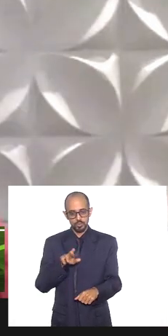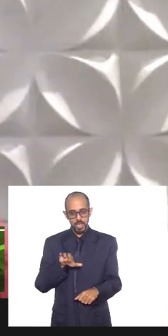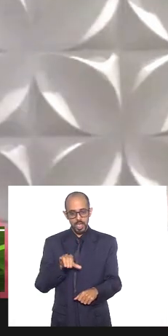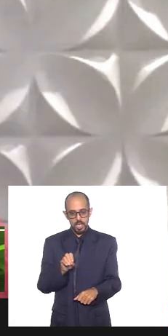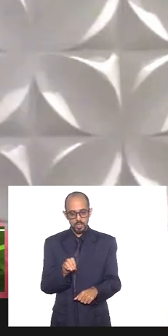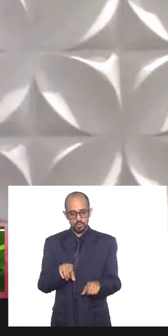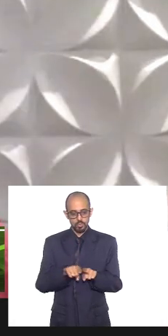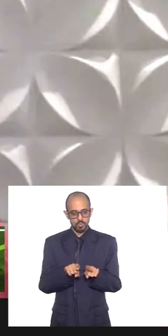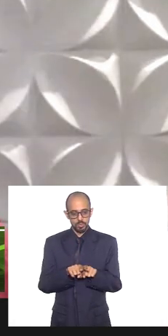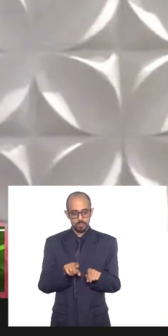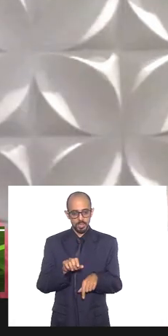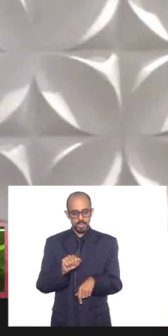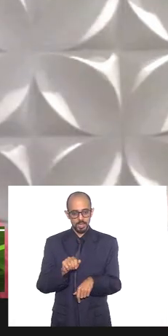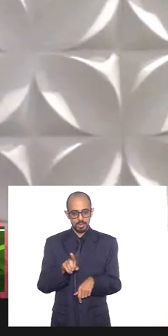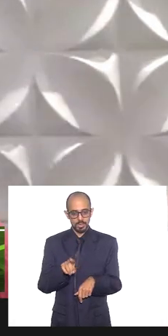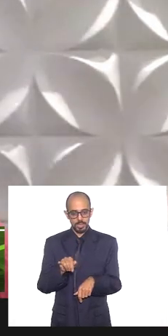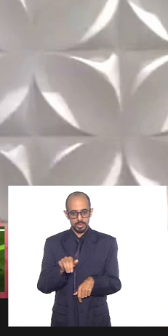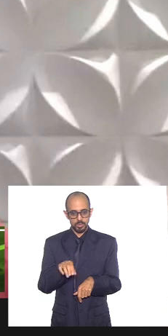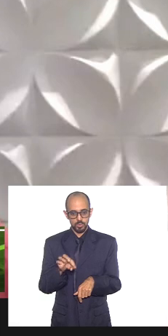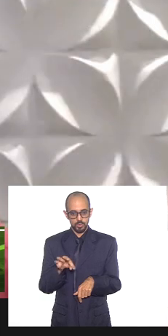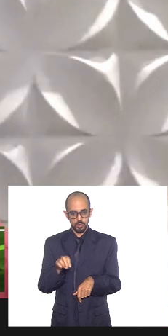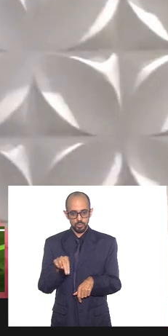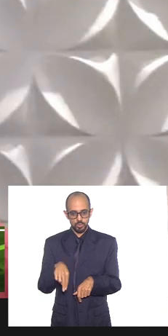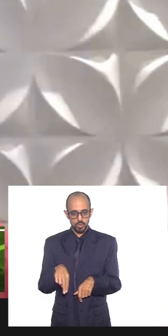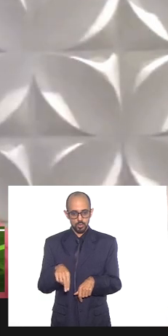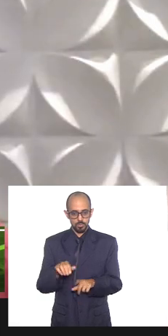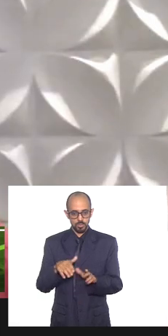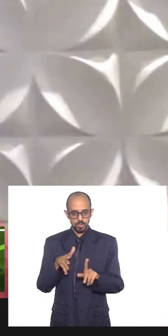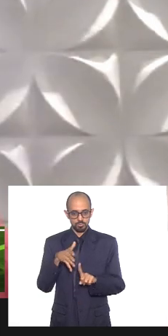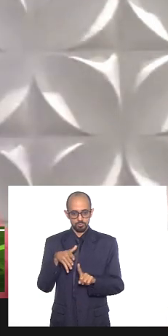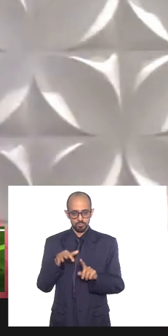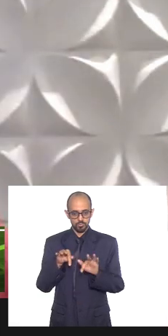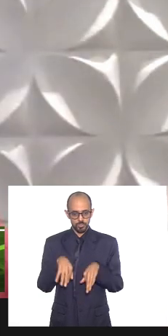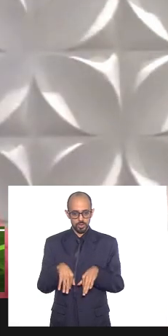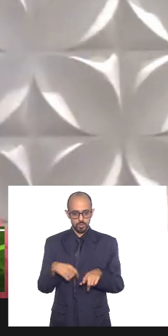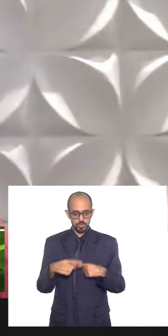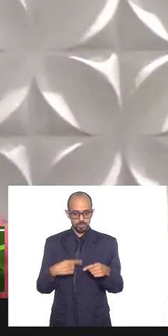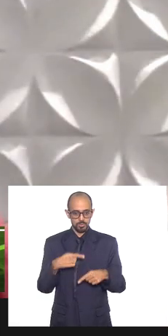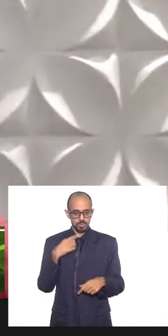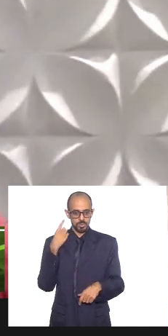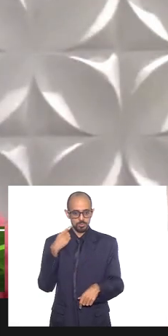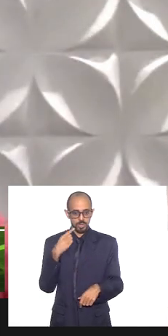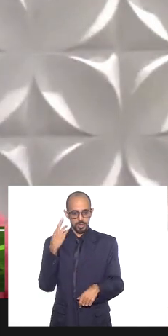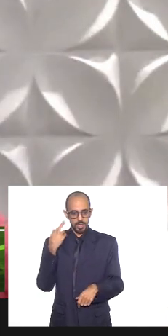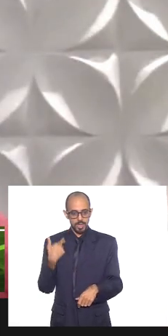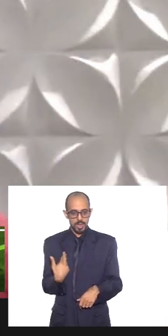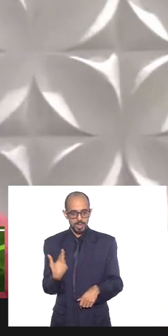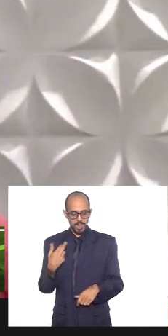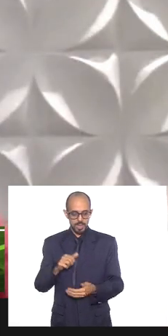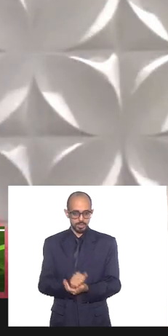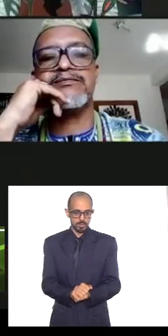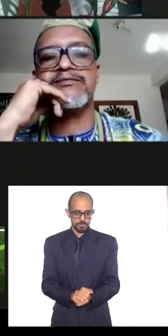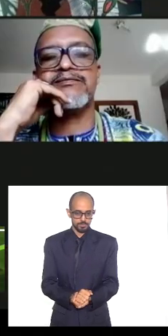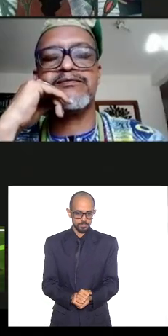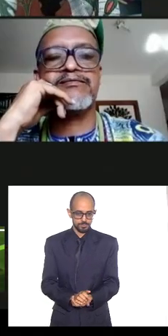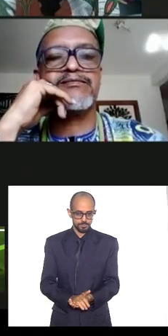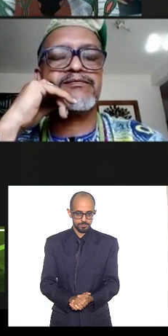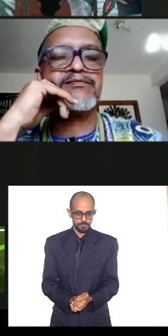Adailton Moreira para as suas considerações e em seguida passar para a deputada Renata Souza para a sua colocação